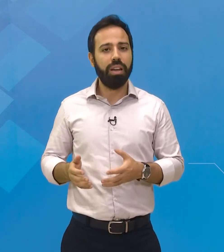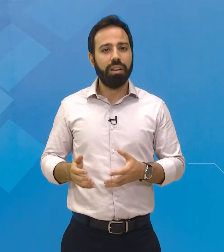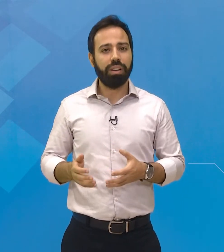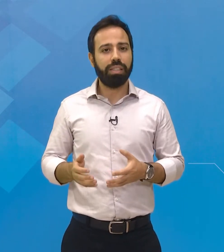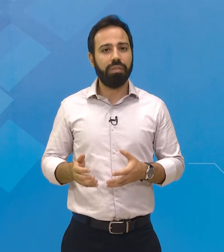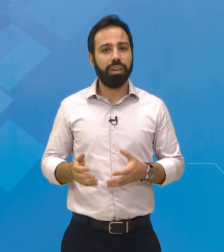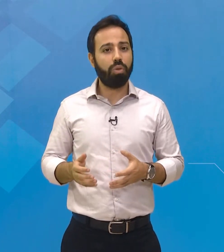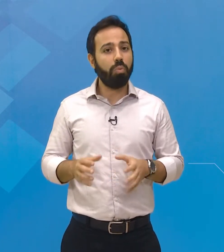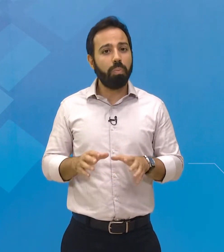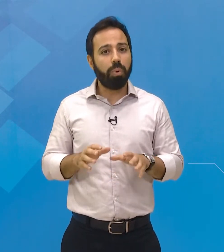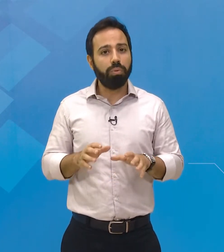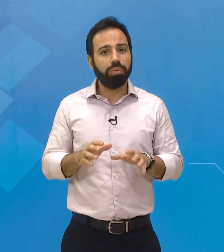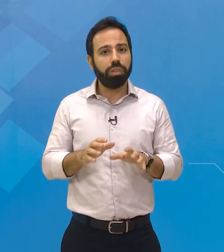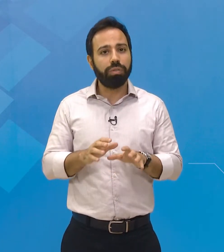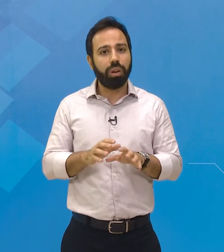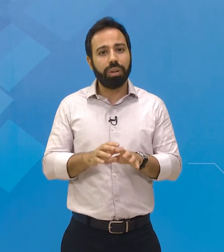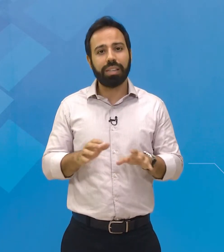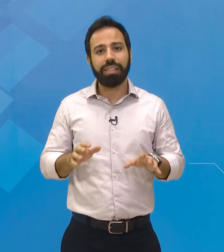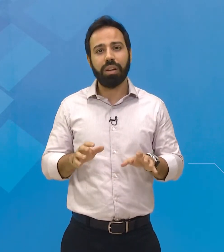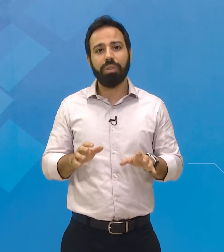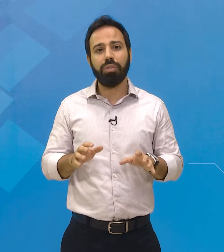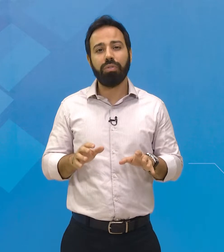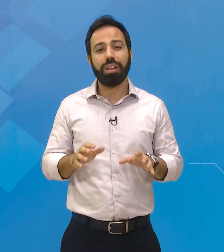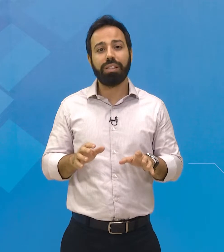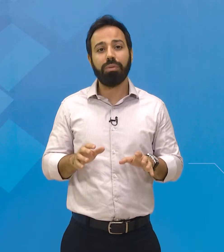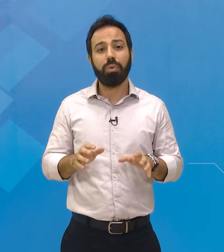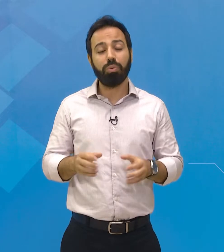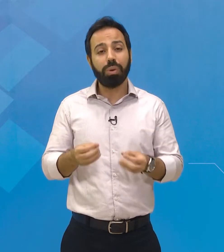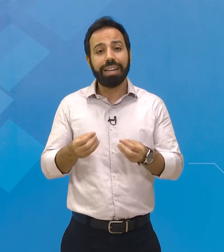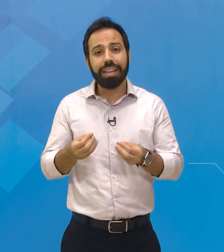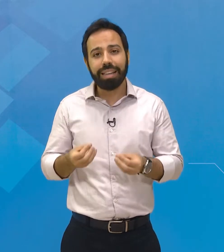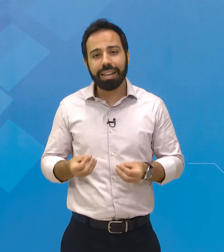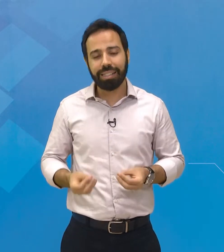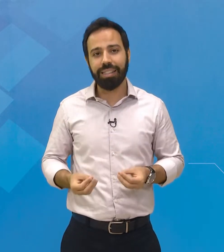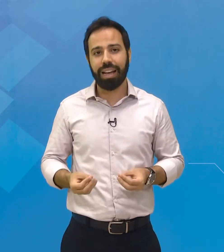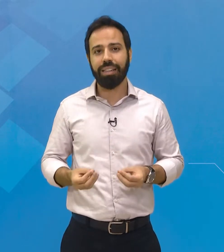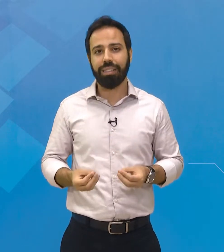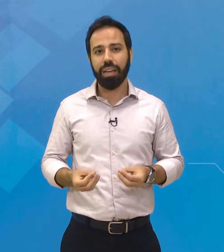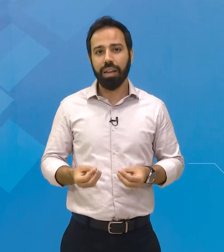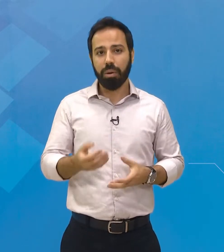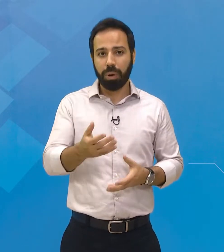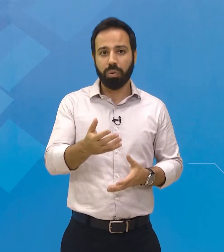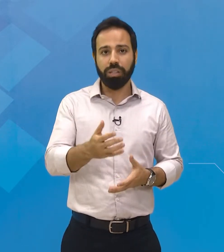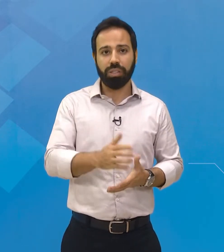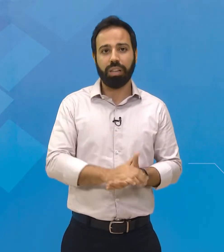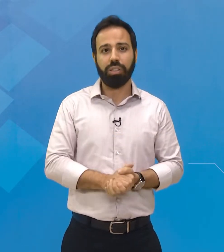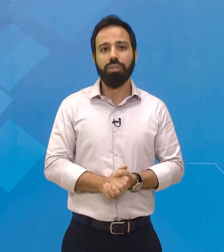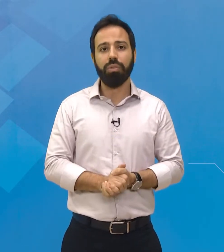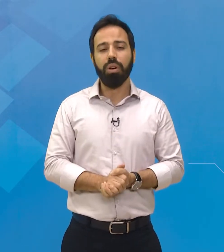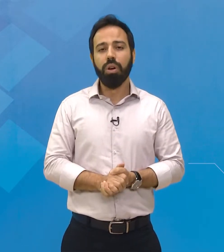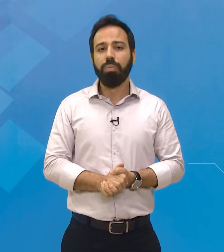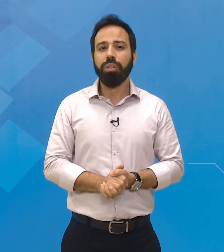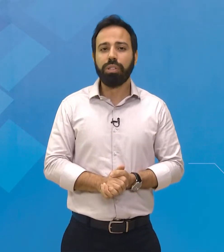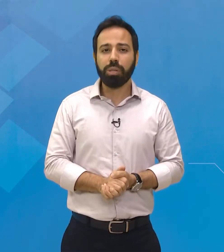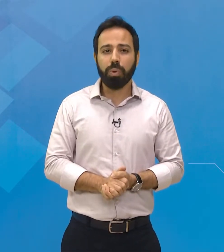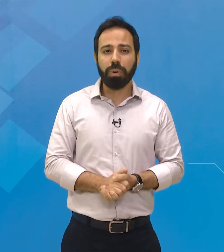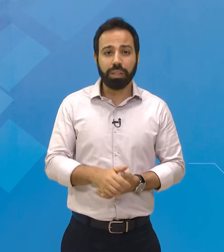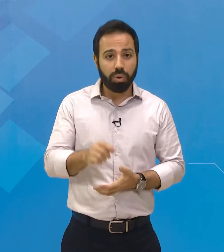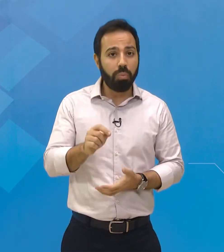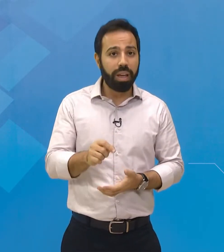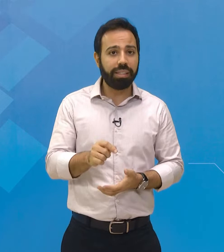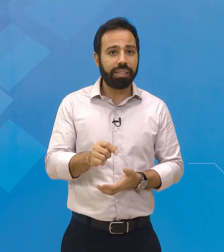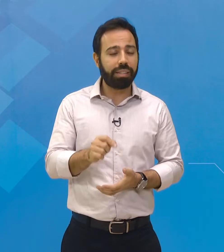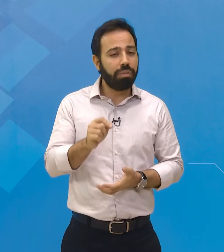Zagueiro, vai servir como um ponto de valorização e divulgação da cultura negra na cidade. Para o Legislativo, políticas